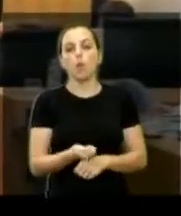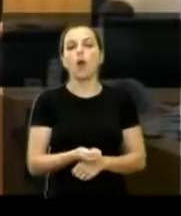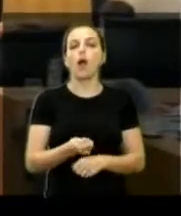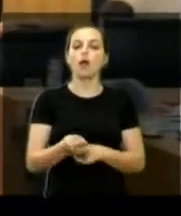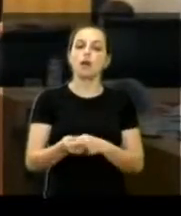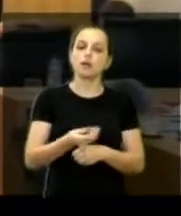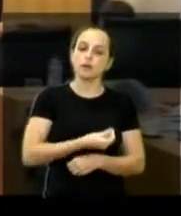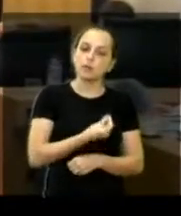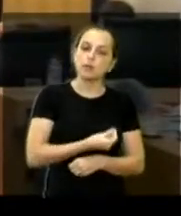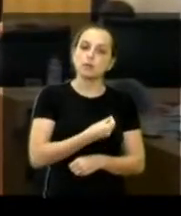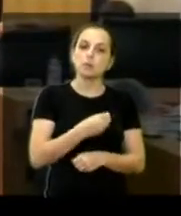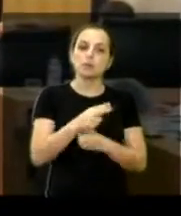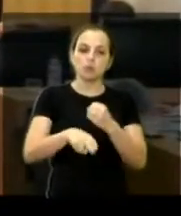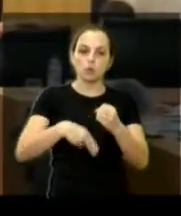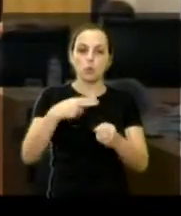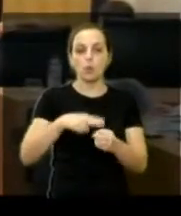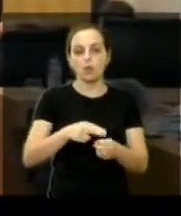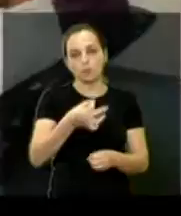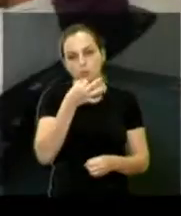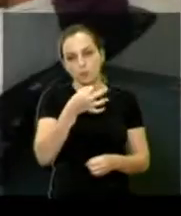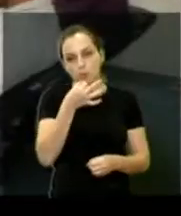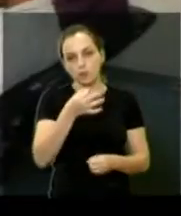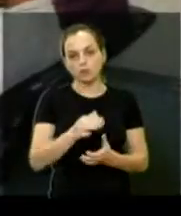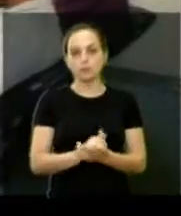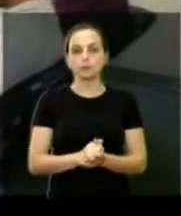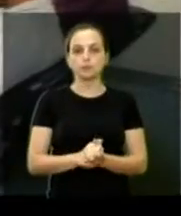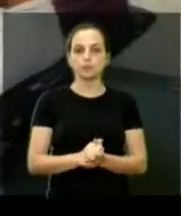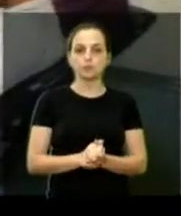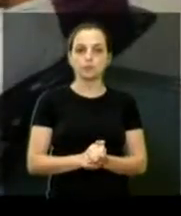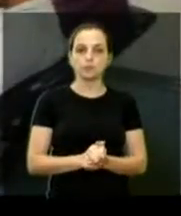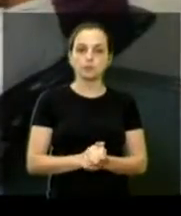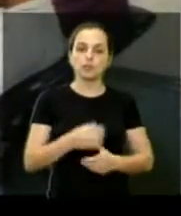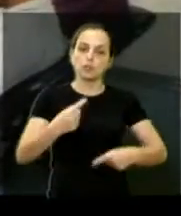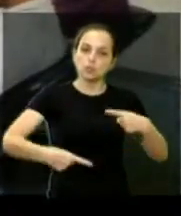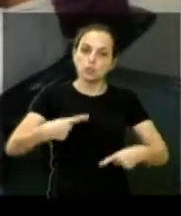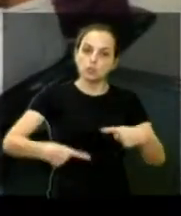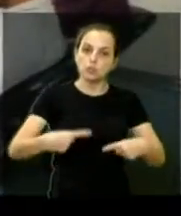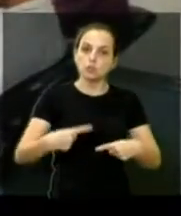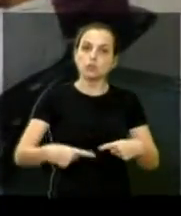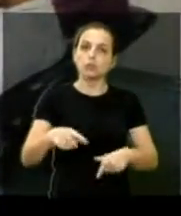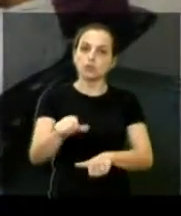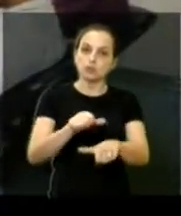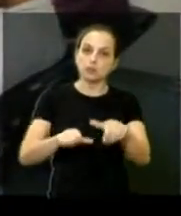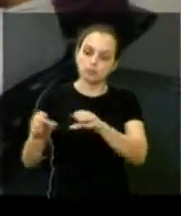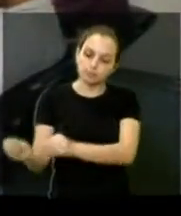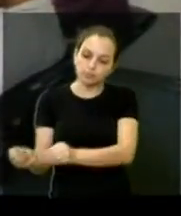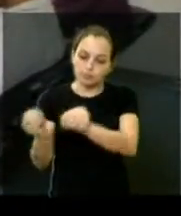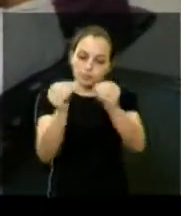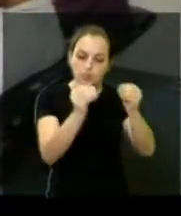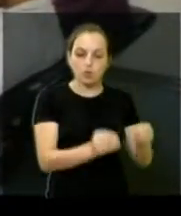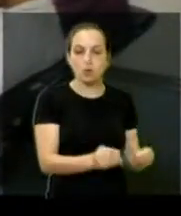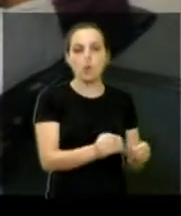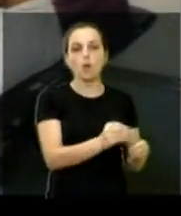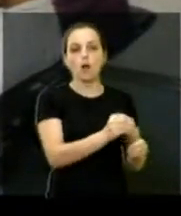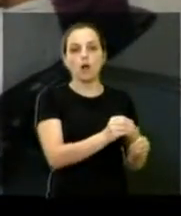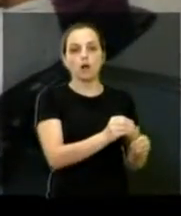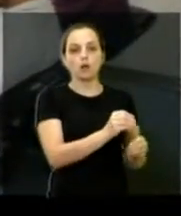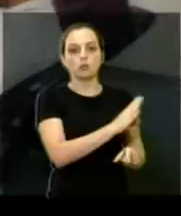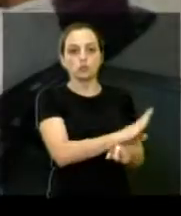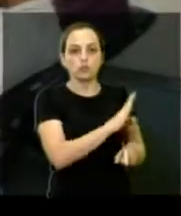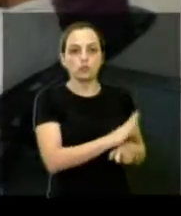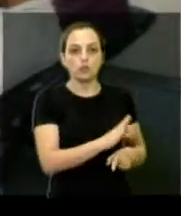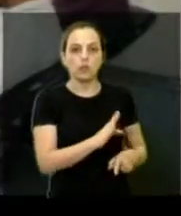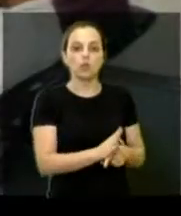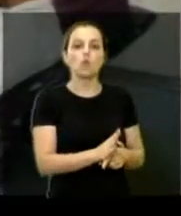Unesp, principalmente nessas propostas. Pode passar? Discutimos também a possível transferência do Serviço de Inspeção Municipal da Vigilância